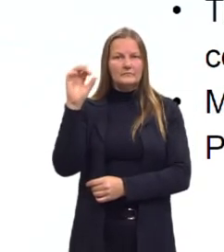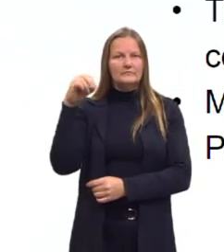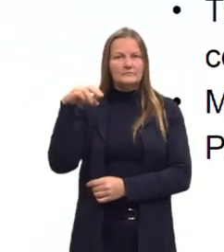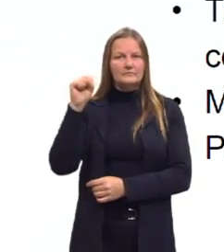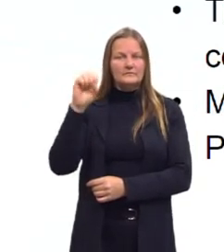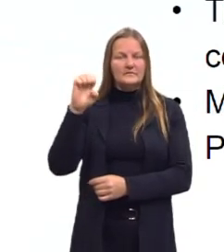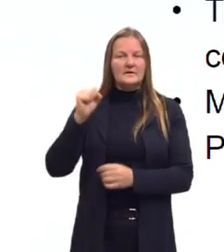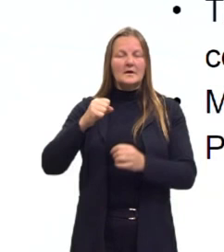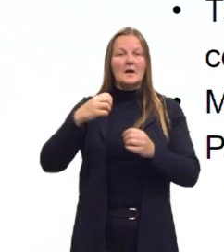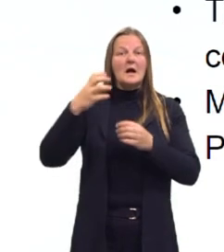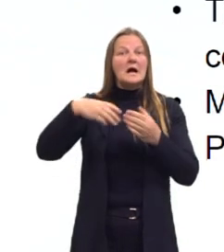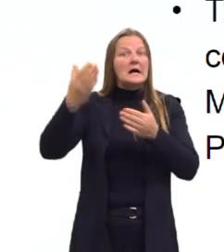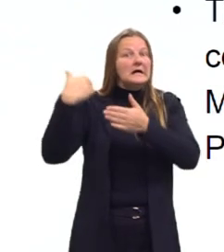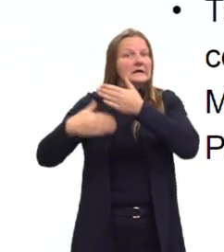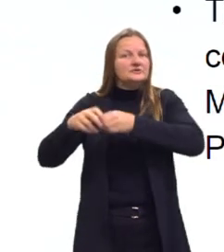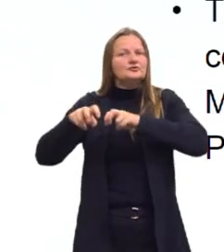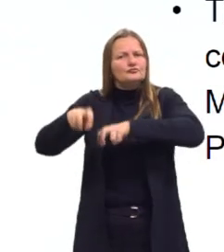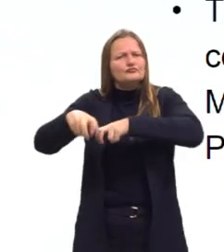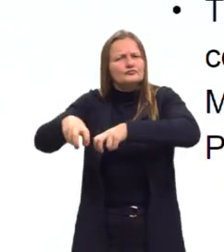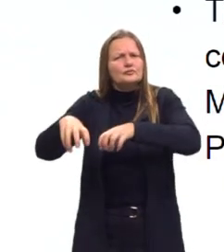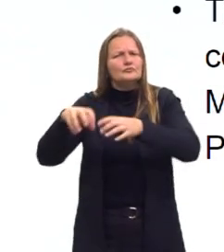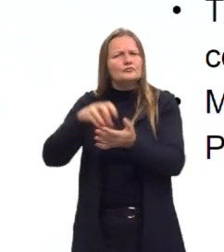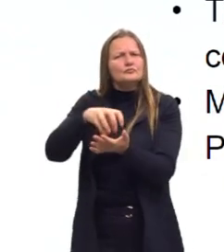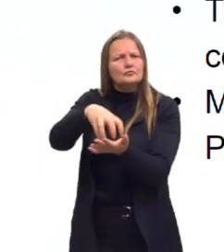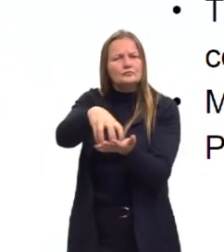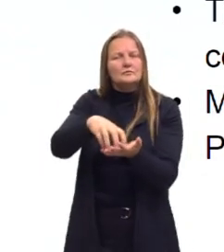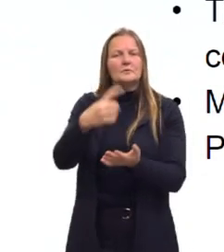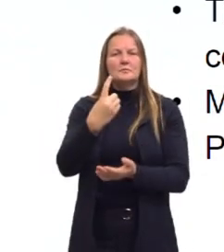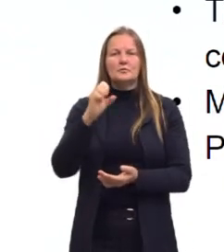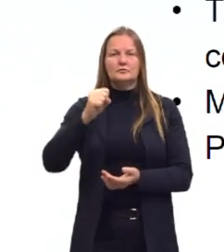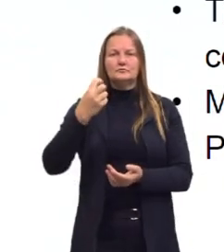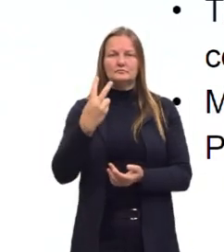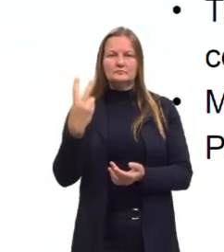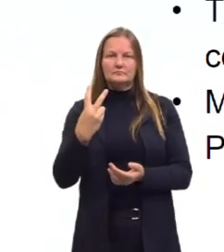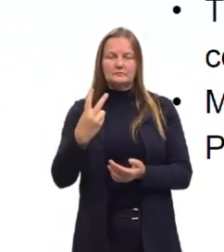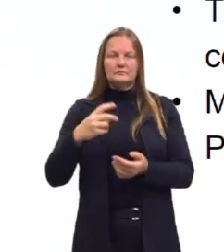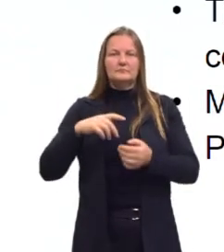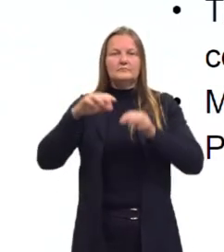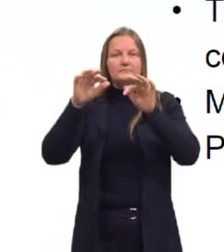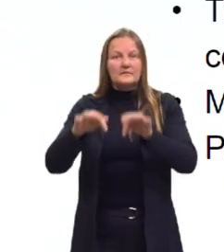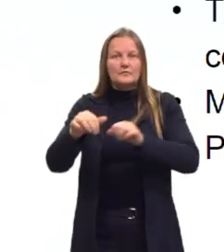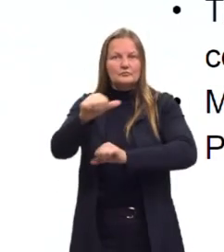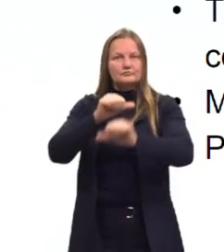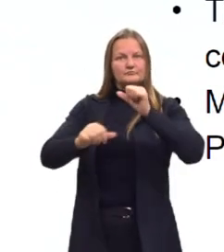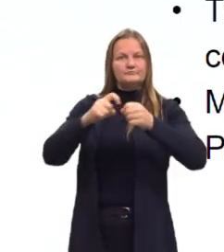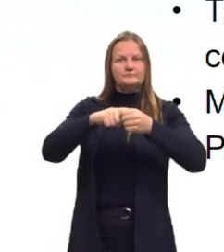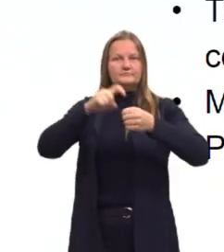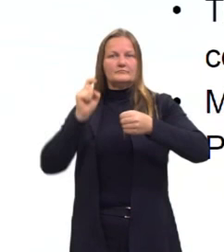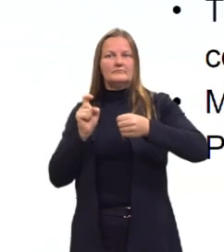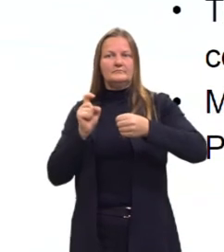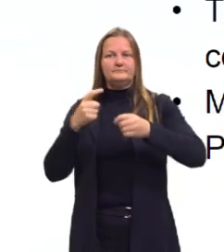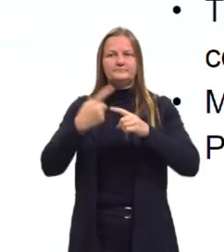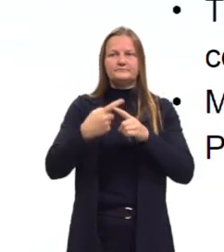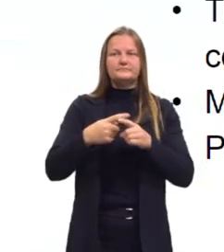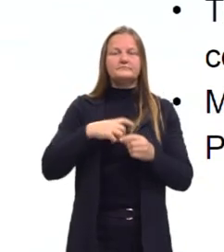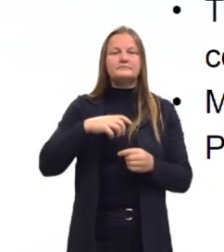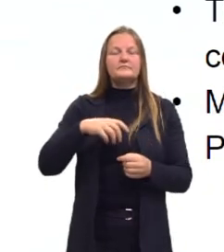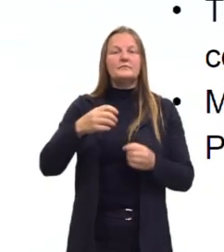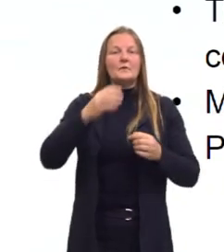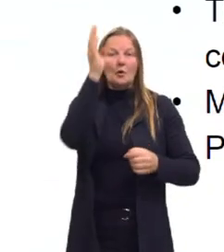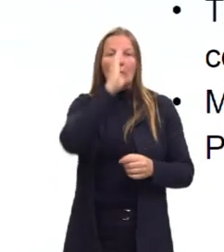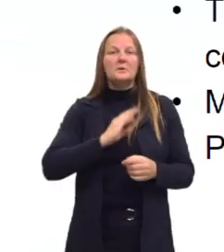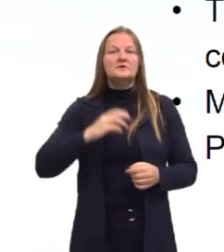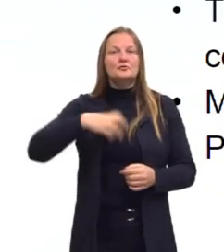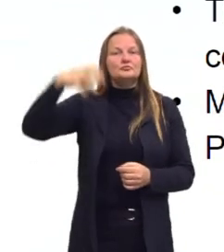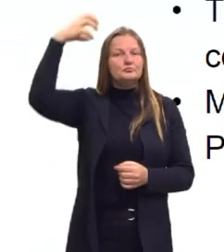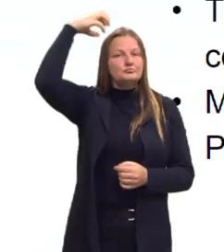mil, o Brasil era uma colônia, até 1822. Em 1822, a gente se torna independente e o Brasil se torna uma monarquia.